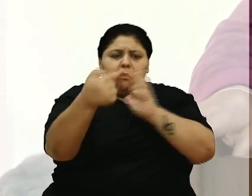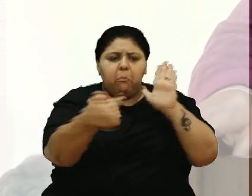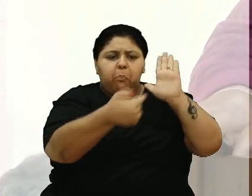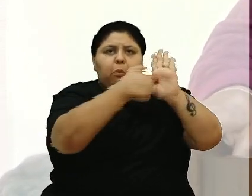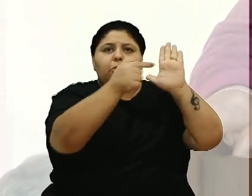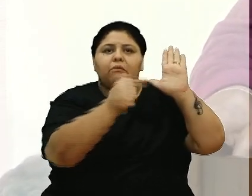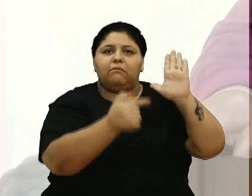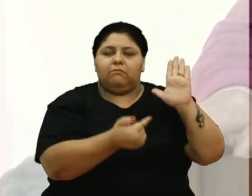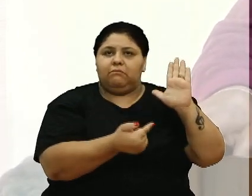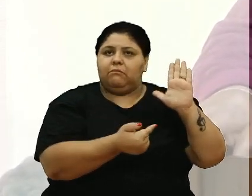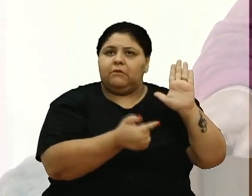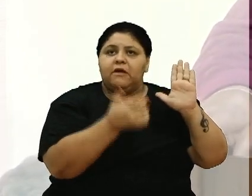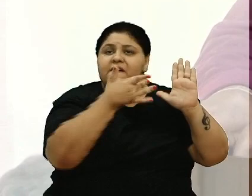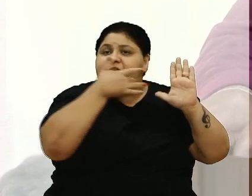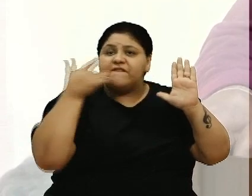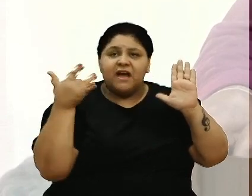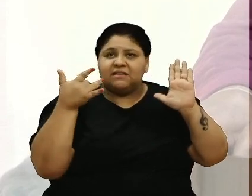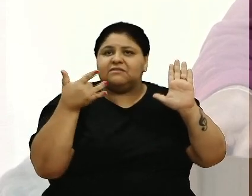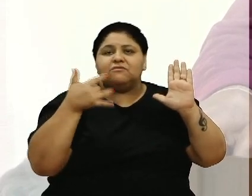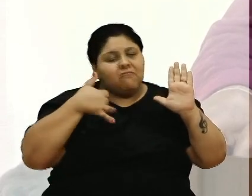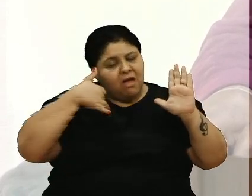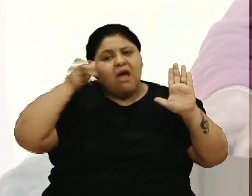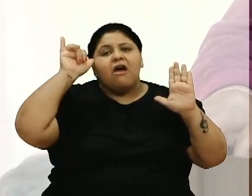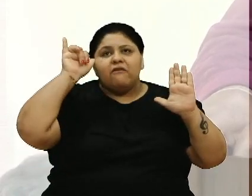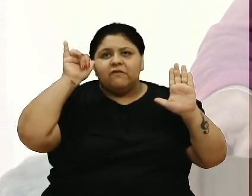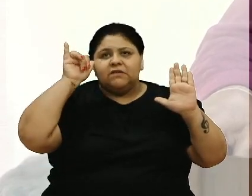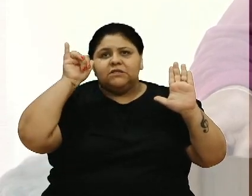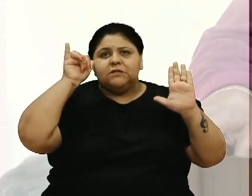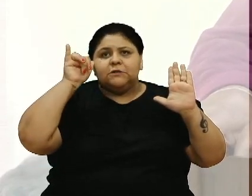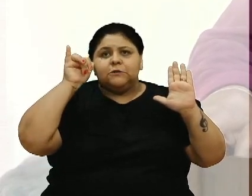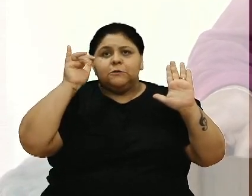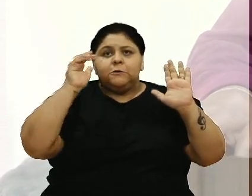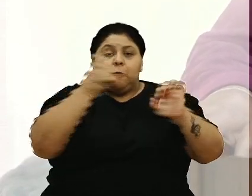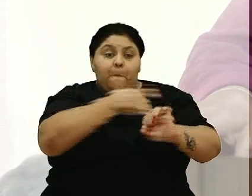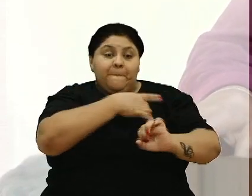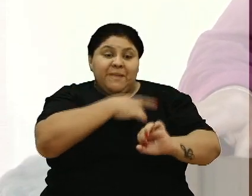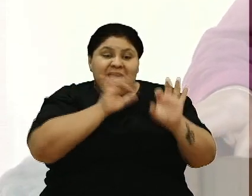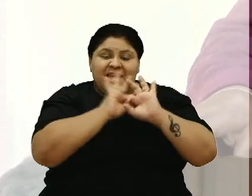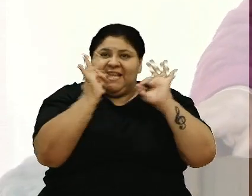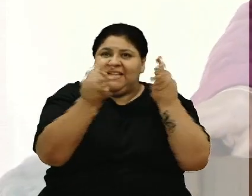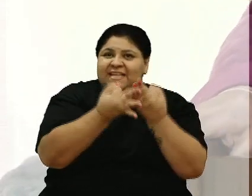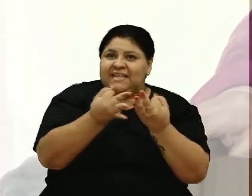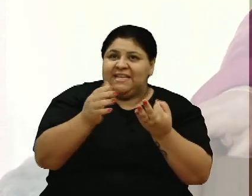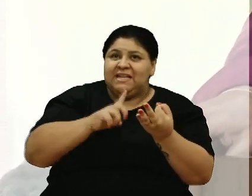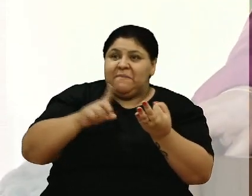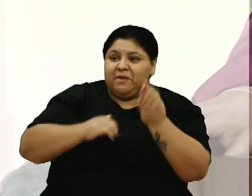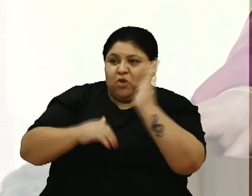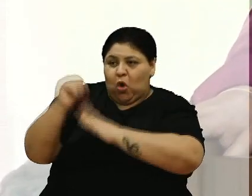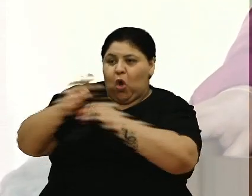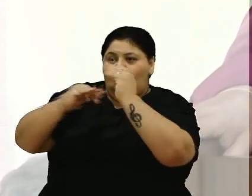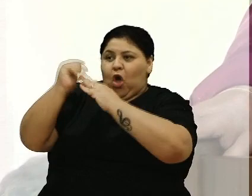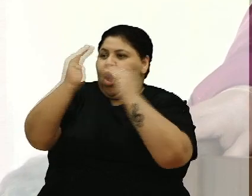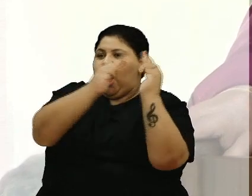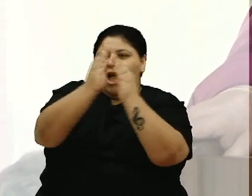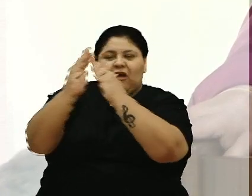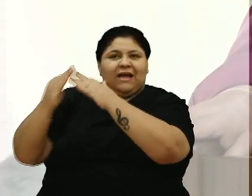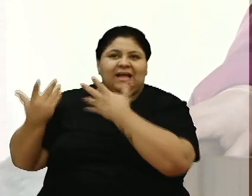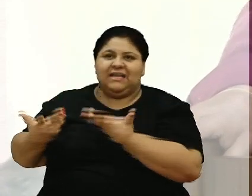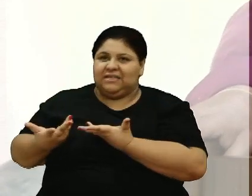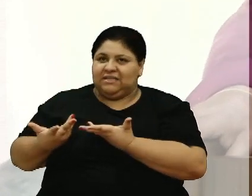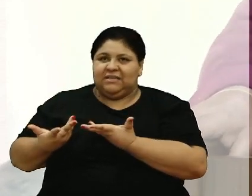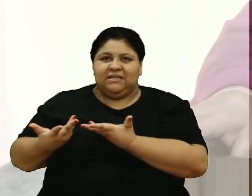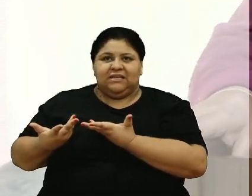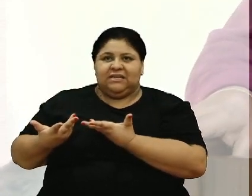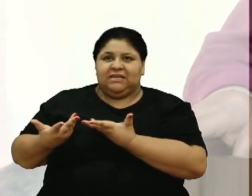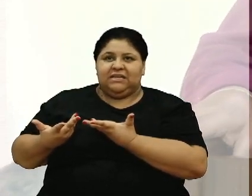botão isso evitaria o pânico daquelas famílias tem gente querendo vender as casas a qualquer preço lá tocando